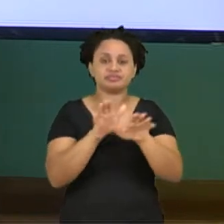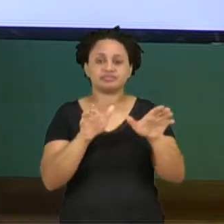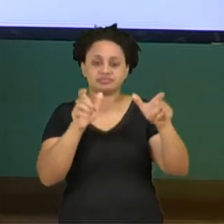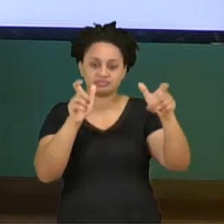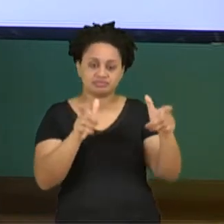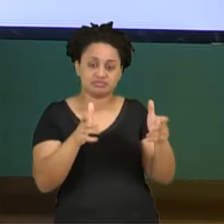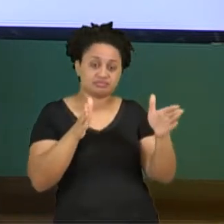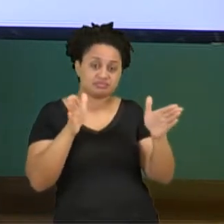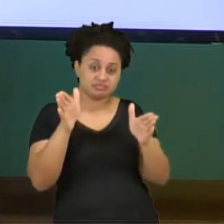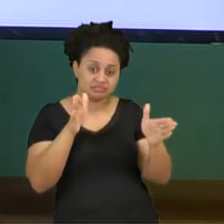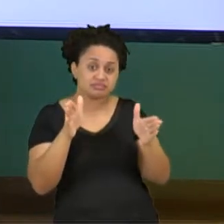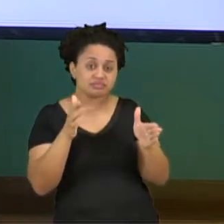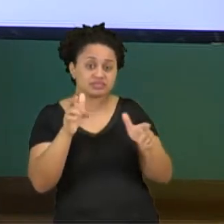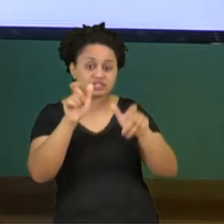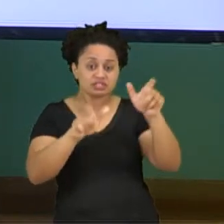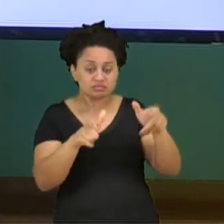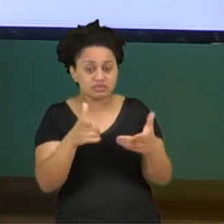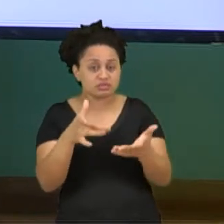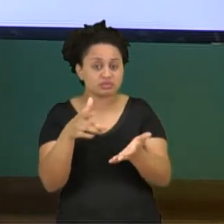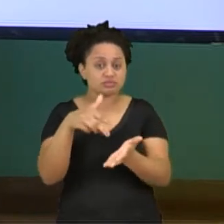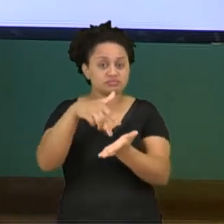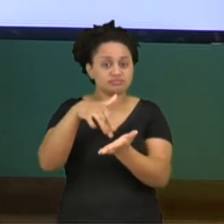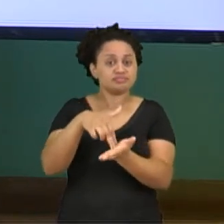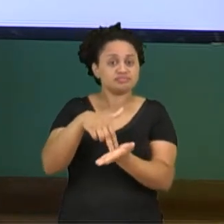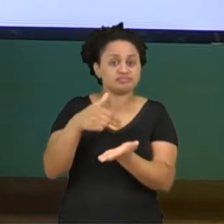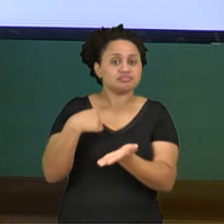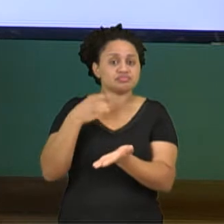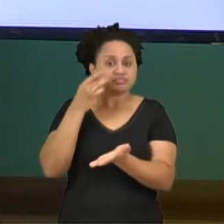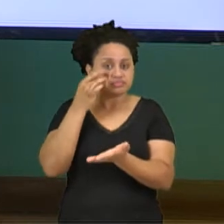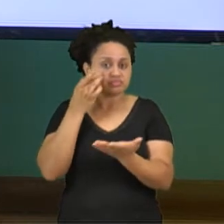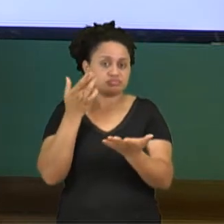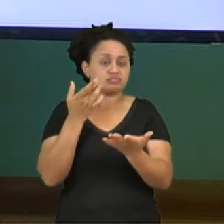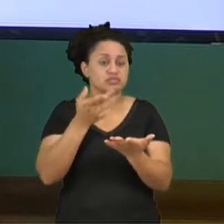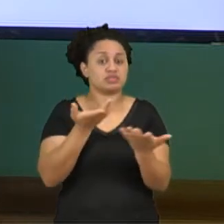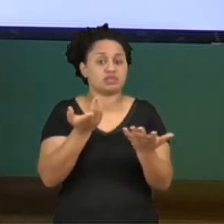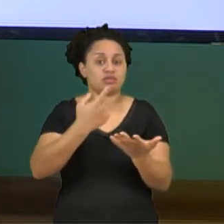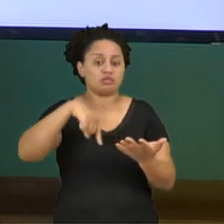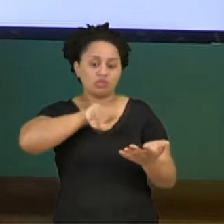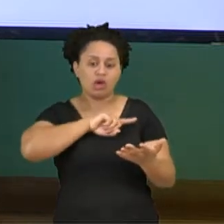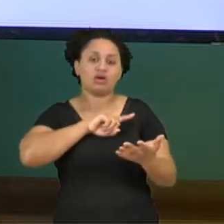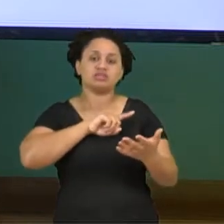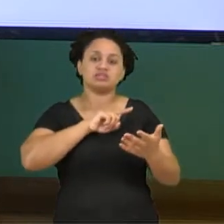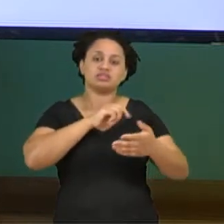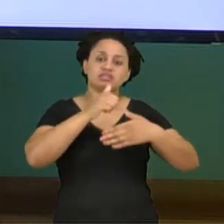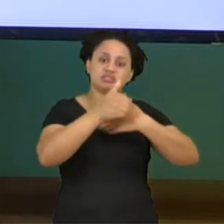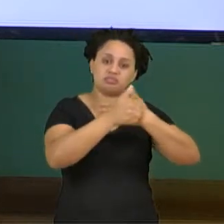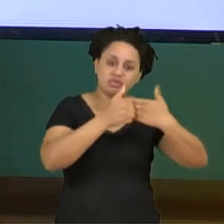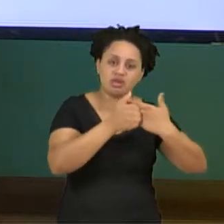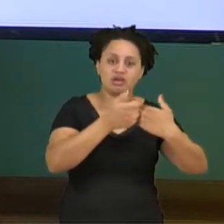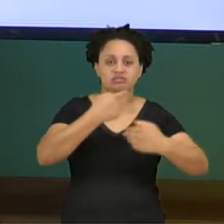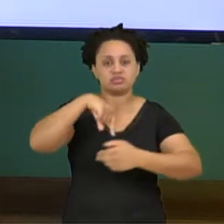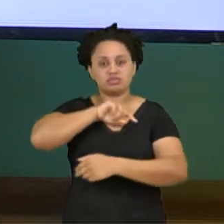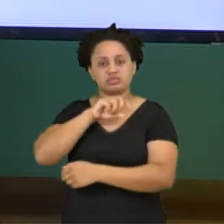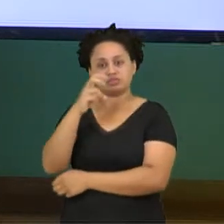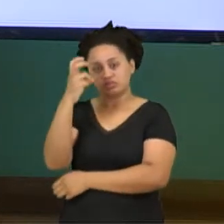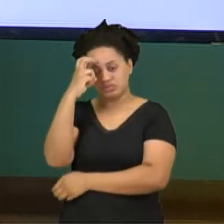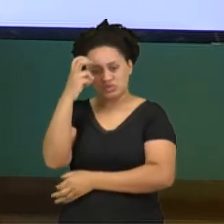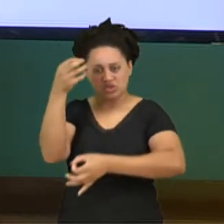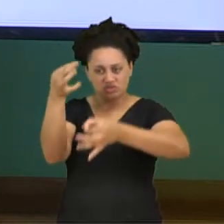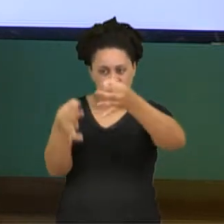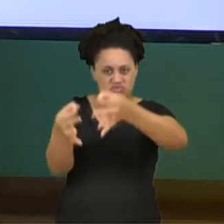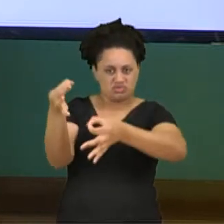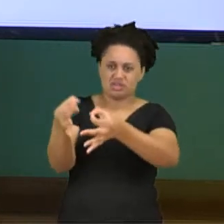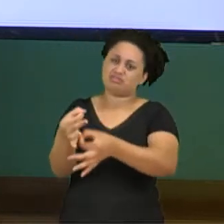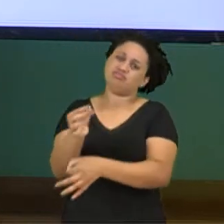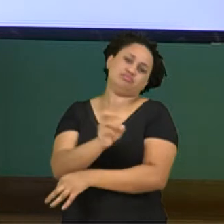pessoas são, estão. Não cabe, portanto, a nós, dentro da nossa moral, da nossa cultura, julgar. A gente tem que ter uma